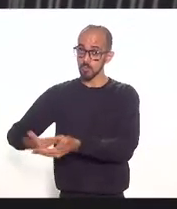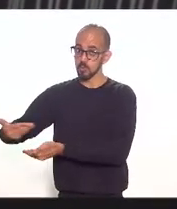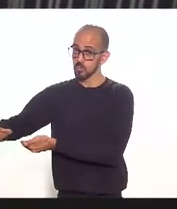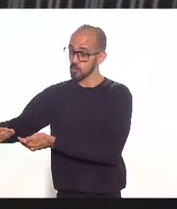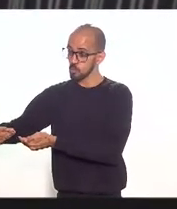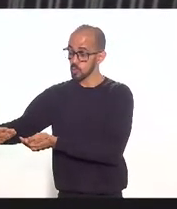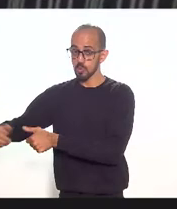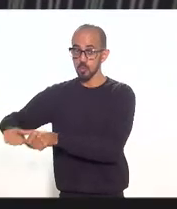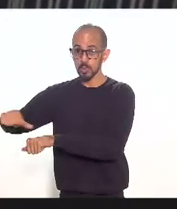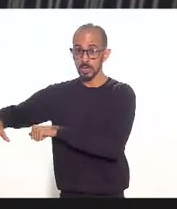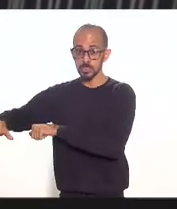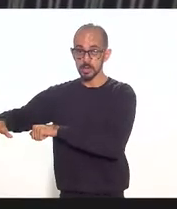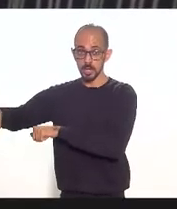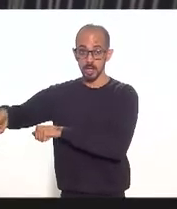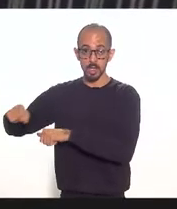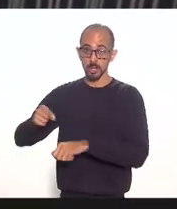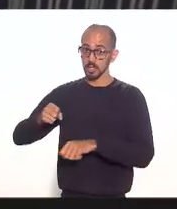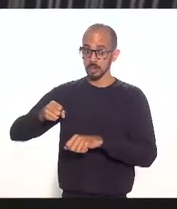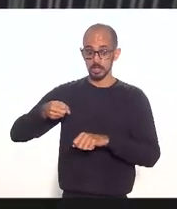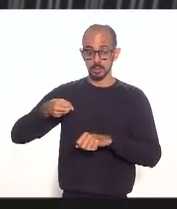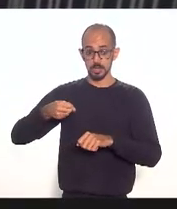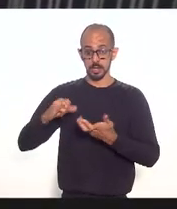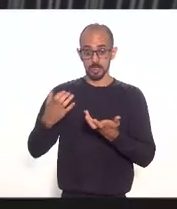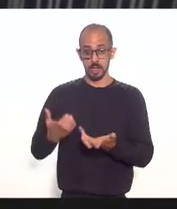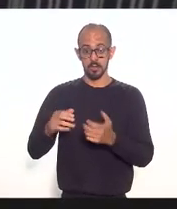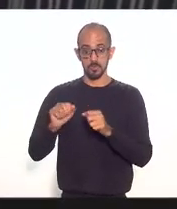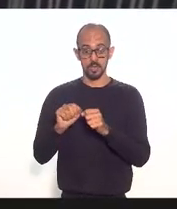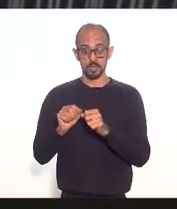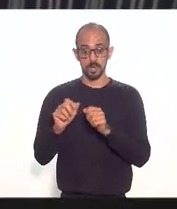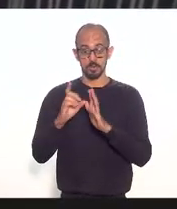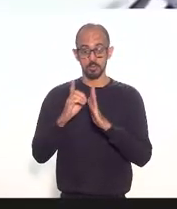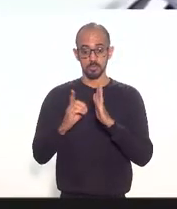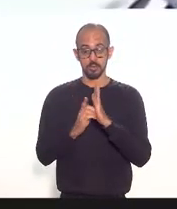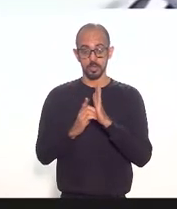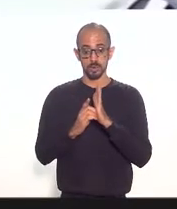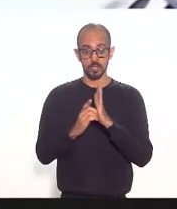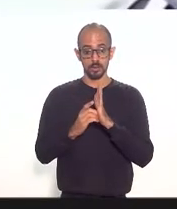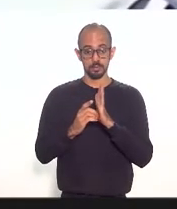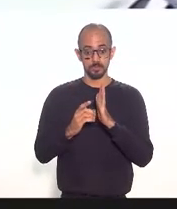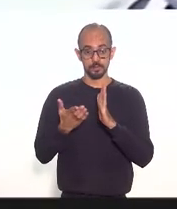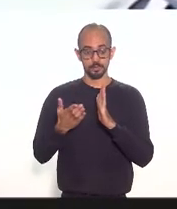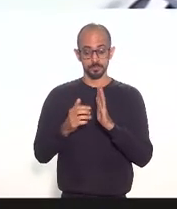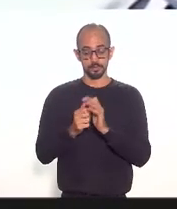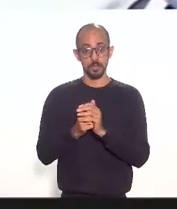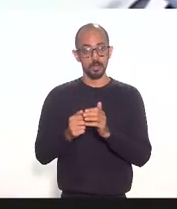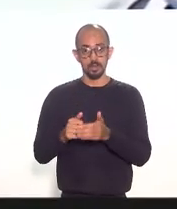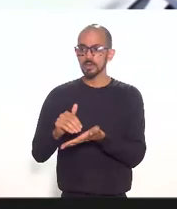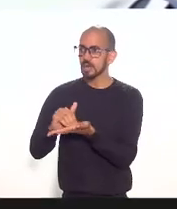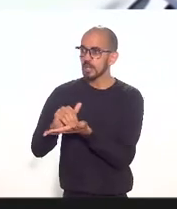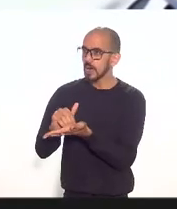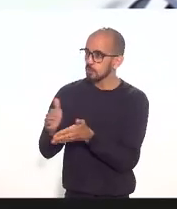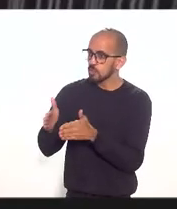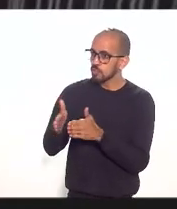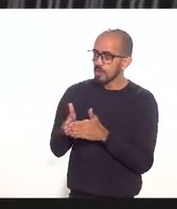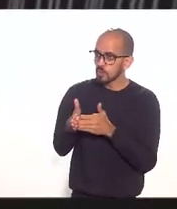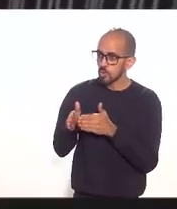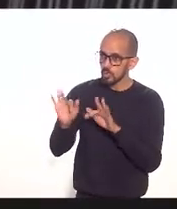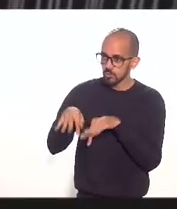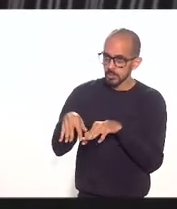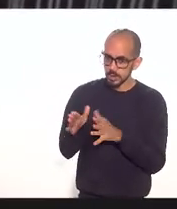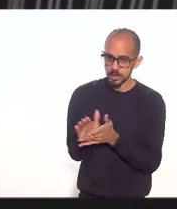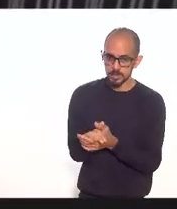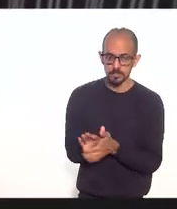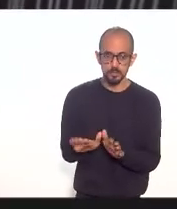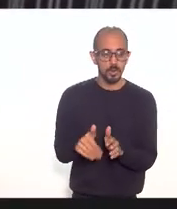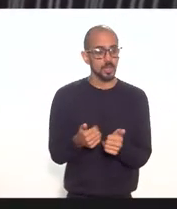decreto falarem de um minuto retirar